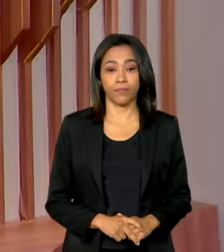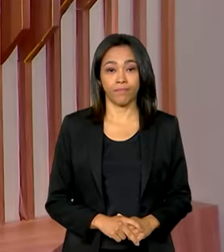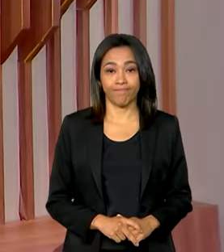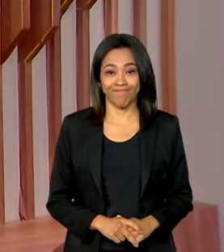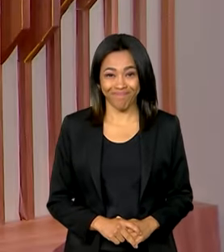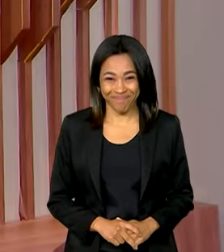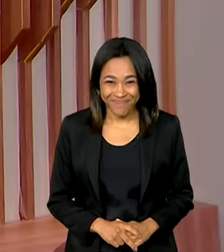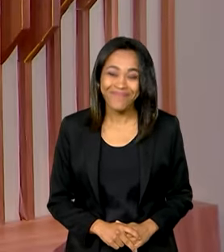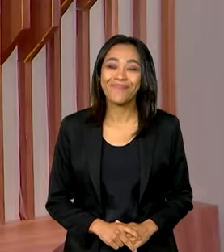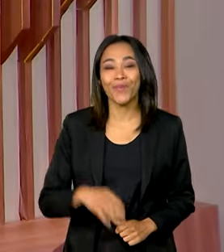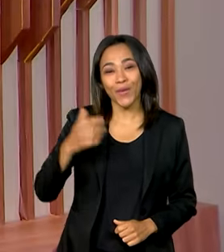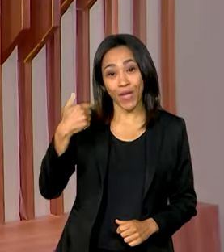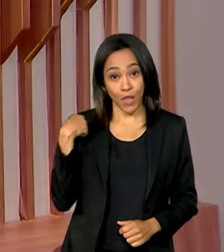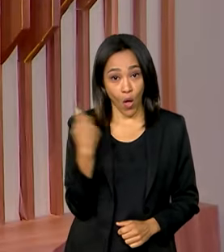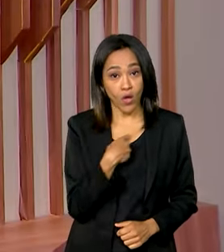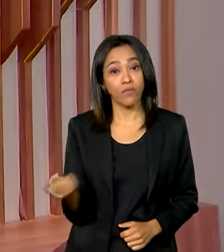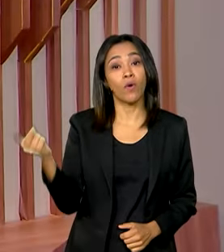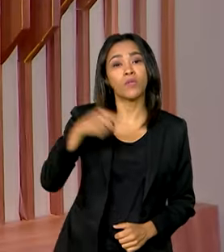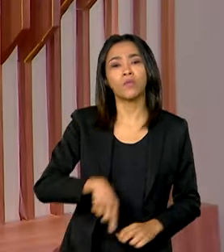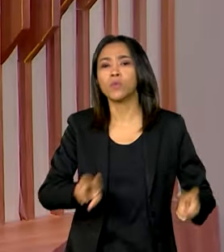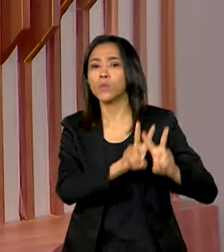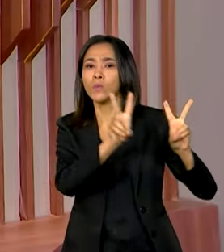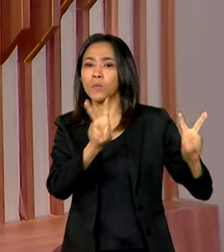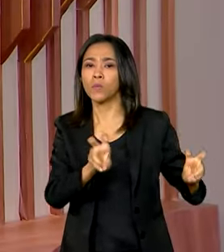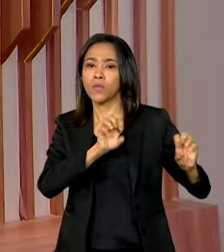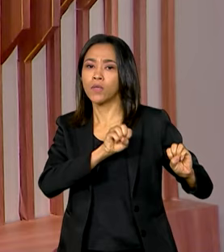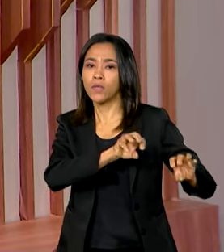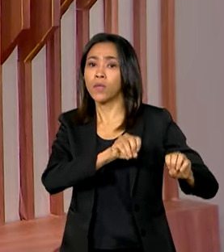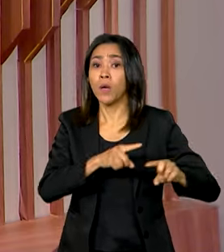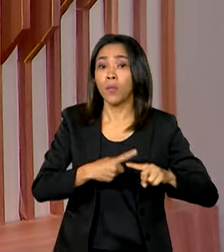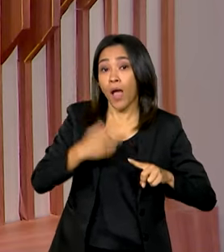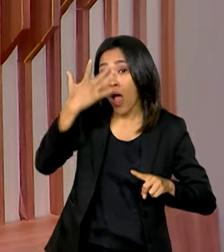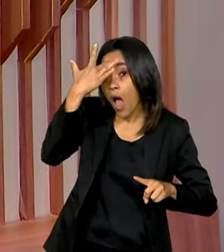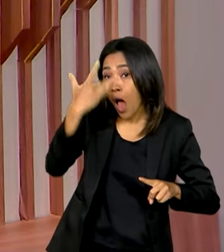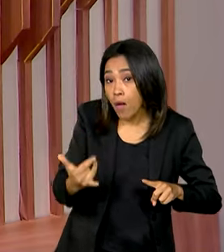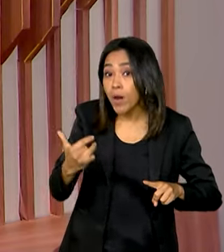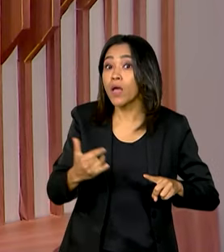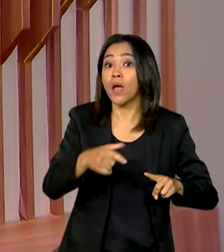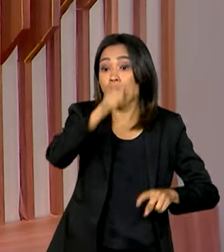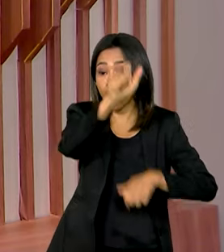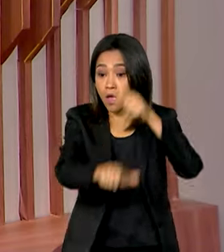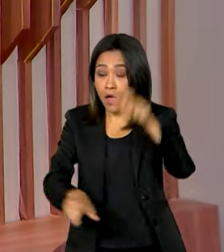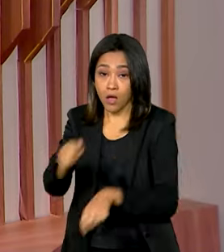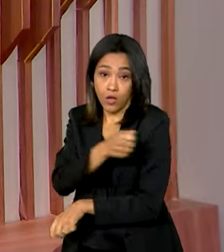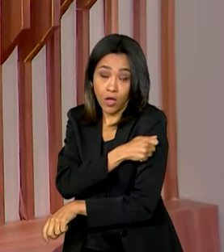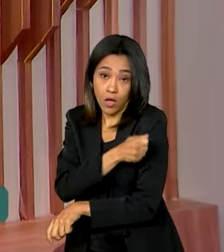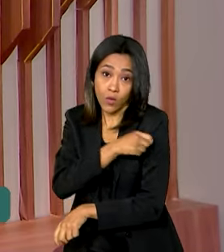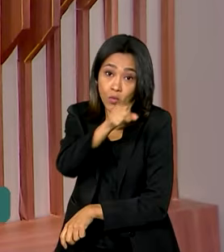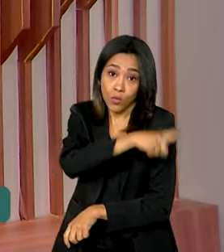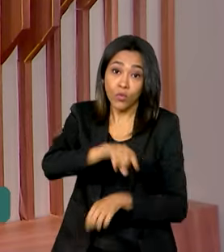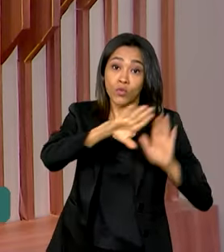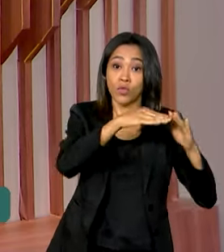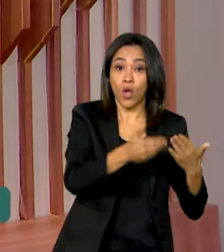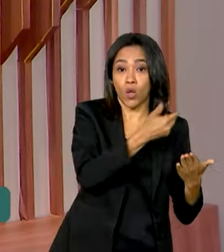E a gente volta a falar de educação, isso porque amanhã estudantes de escolas públicas e privadas de todo o país participam da